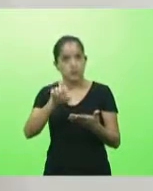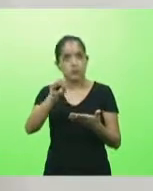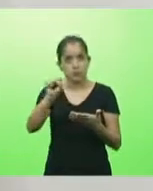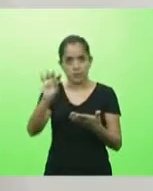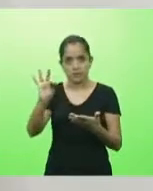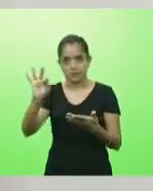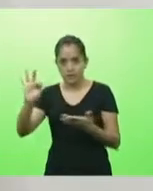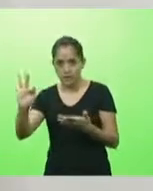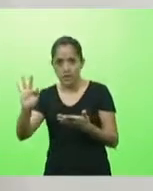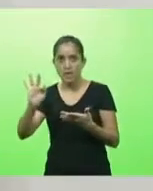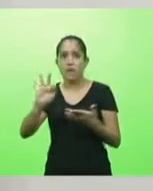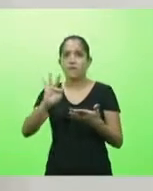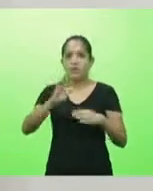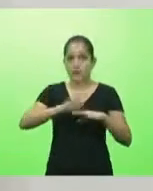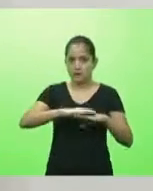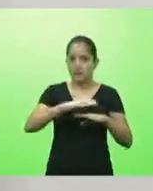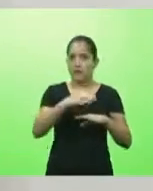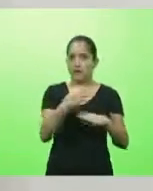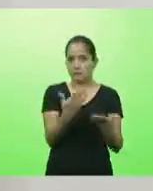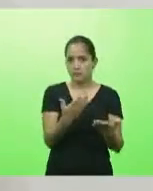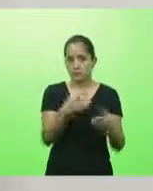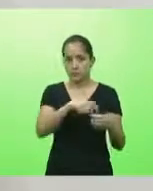autonomia aos municípios e aos governadores.